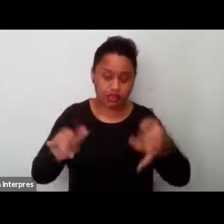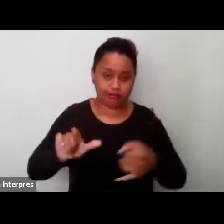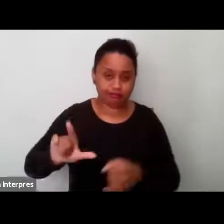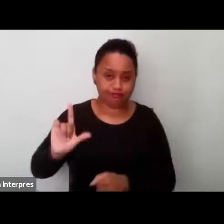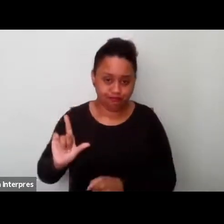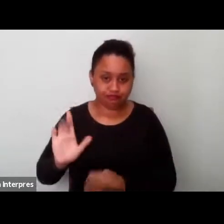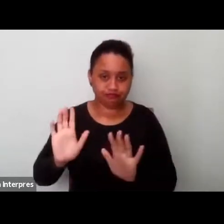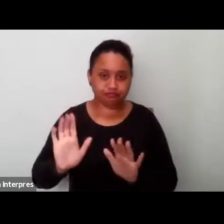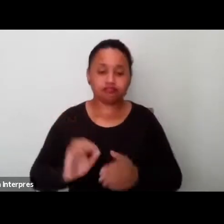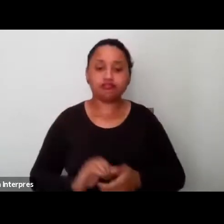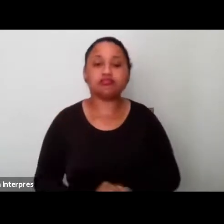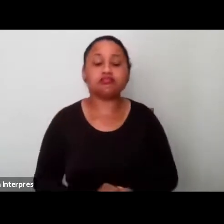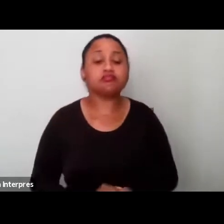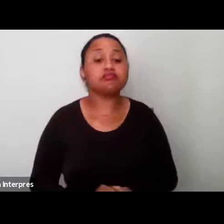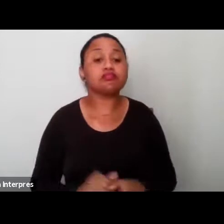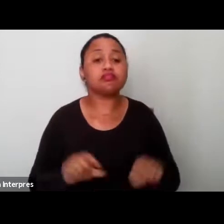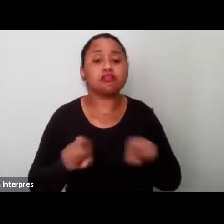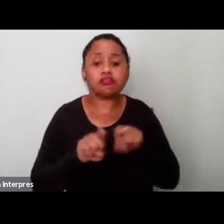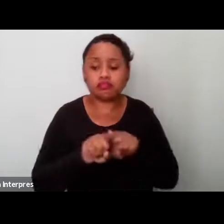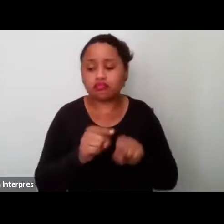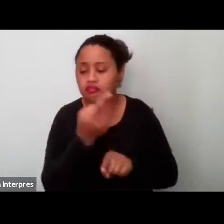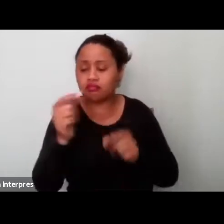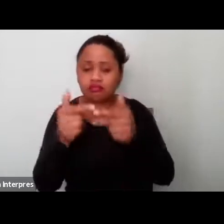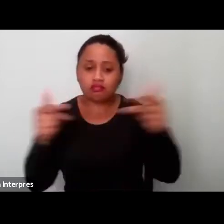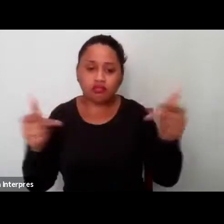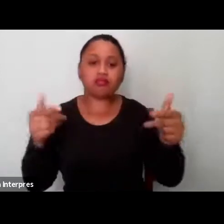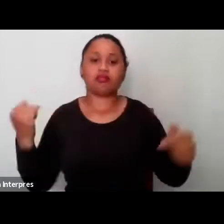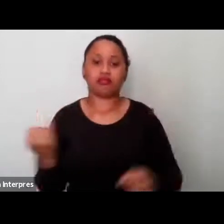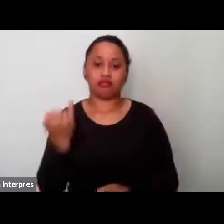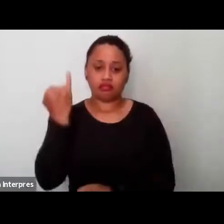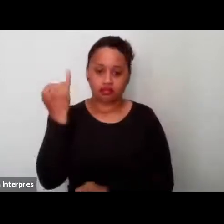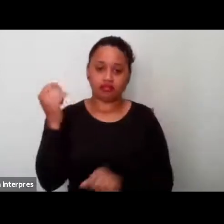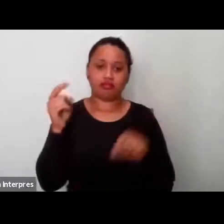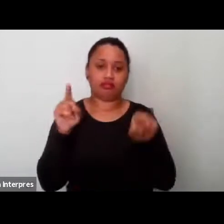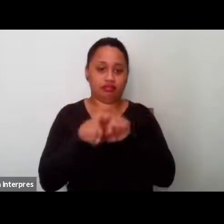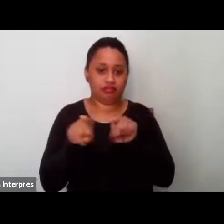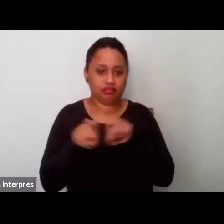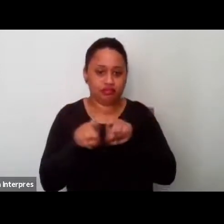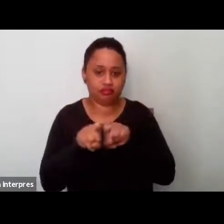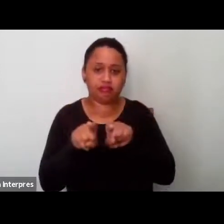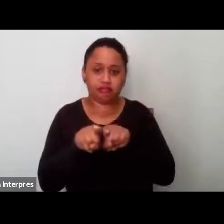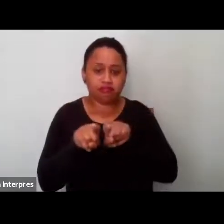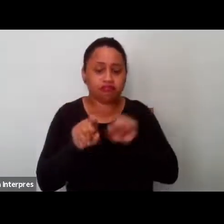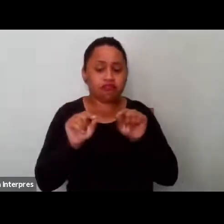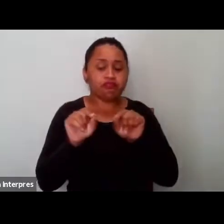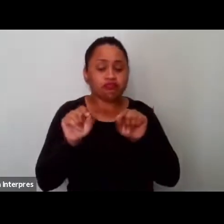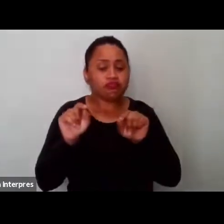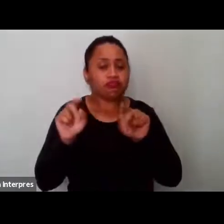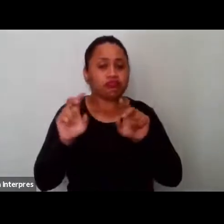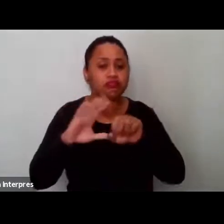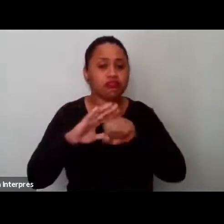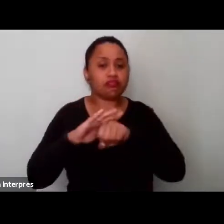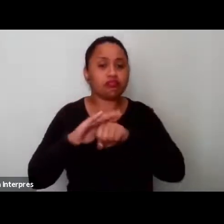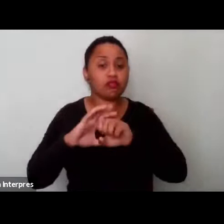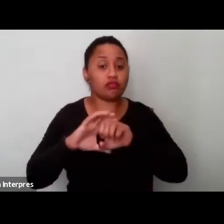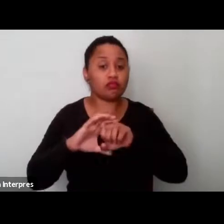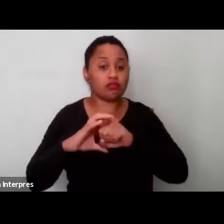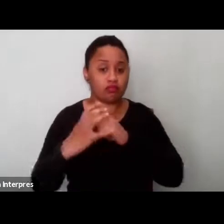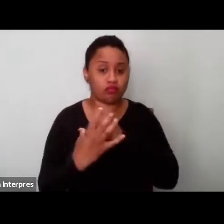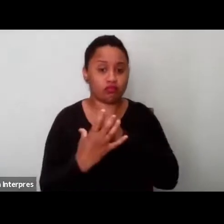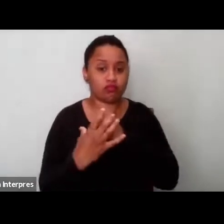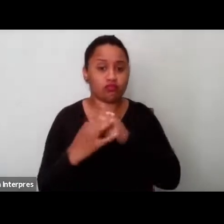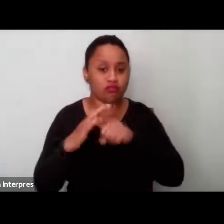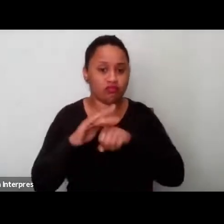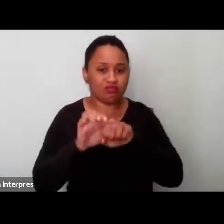Uma outra questão importante sobre, ainda sobre essa questão, né, sobre o Covid, todos, né,